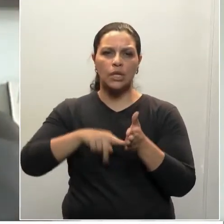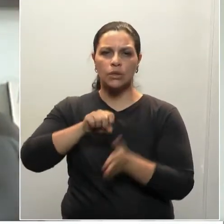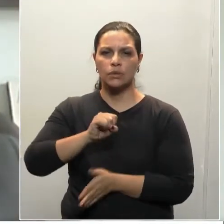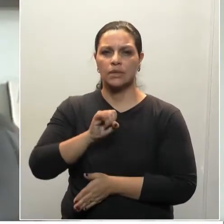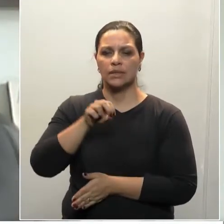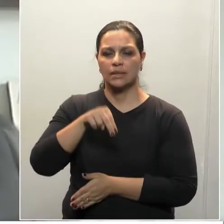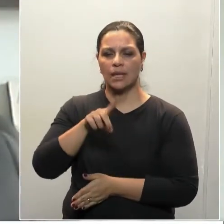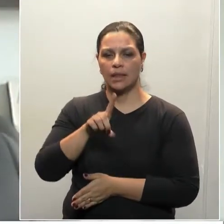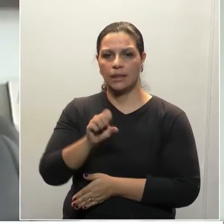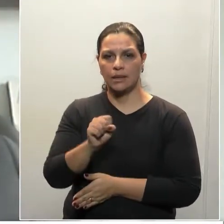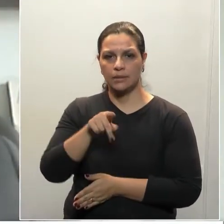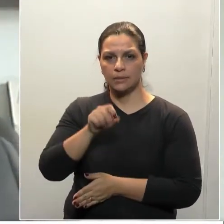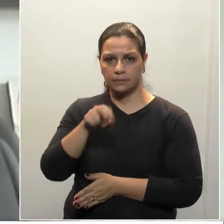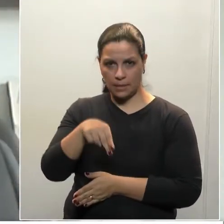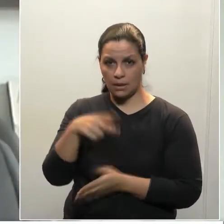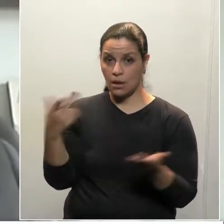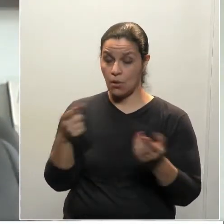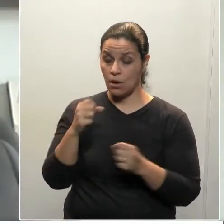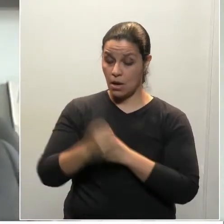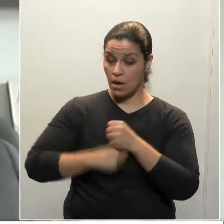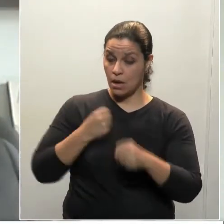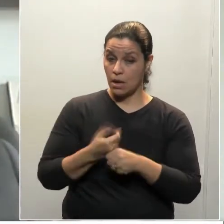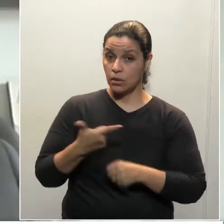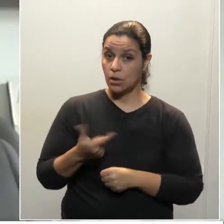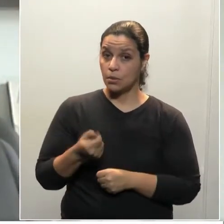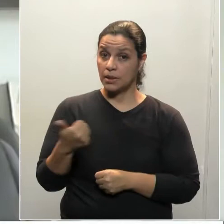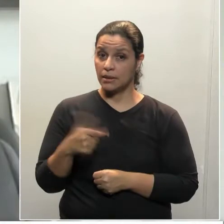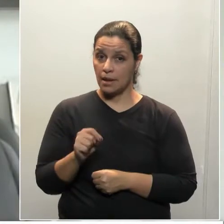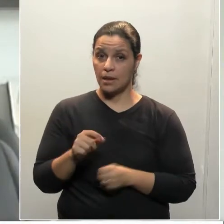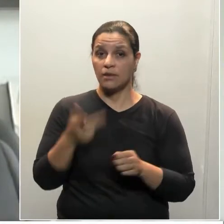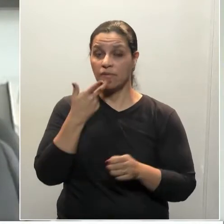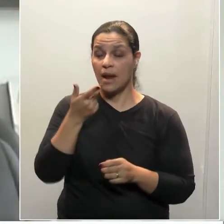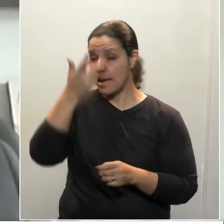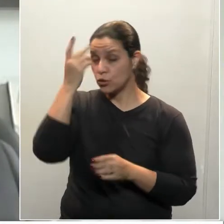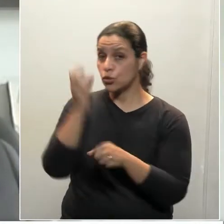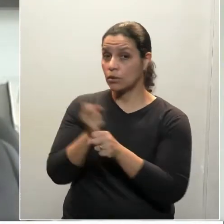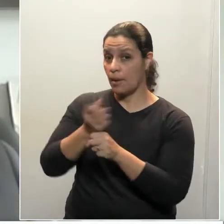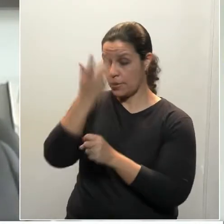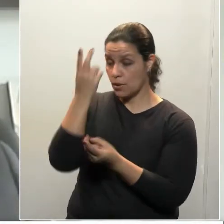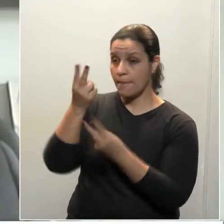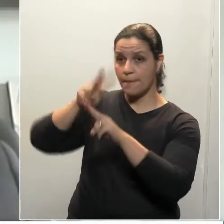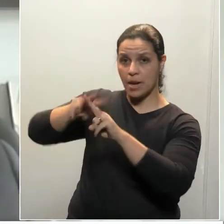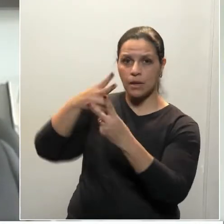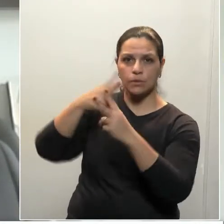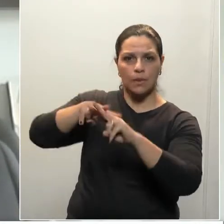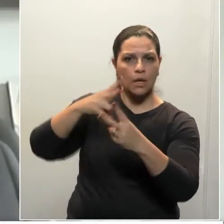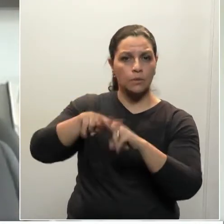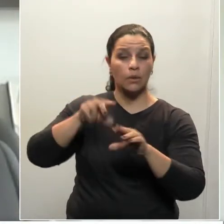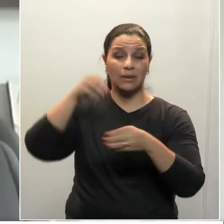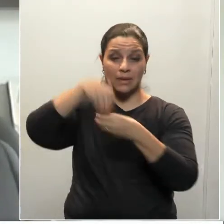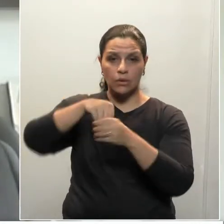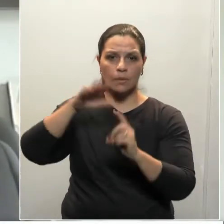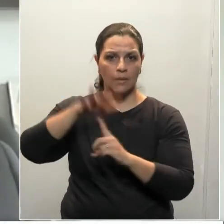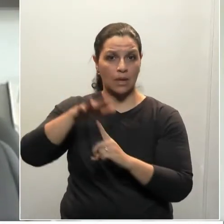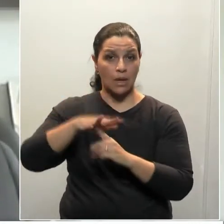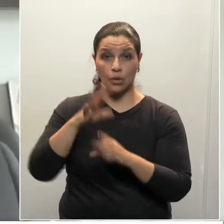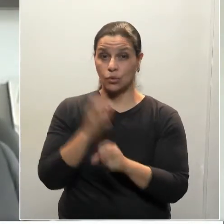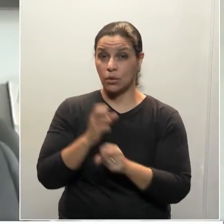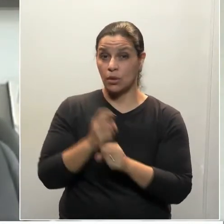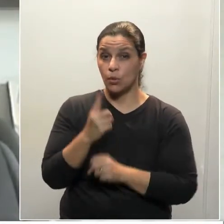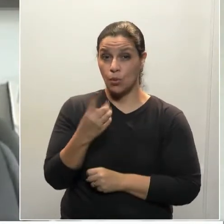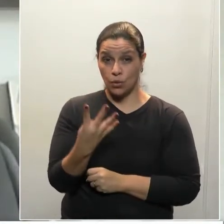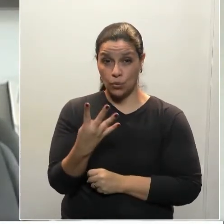e nós estamos desde 2010, o número de detentos dos presídios do Paraná aumentou de 14 para